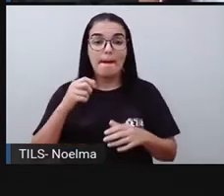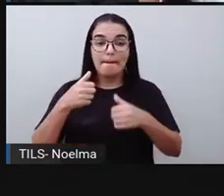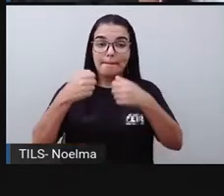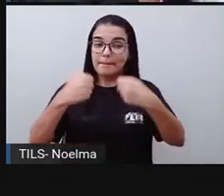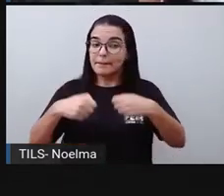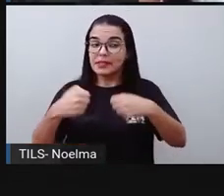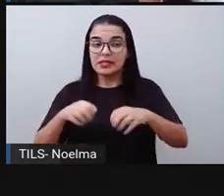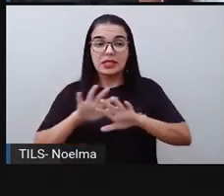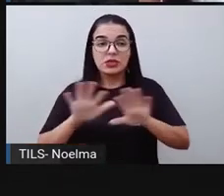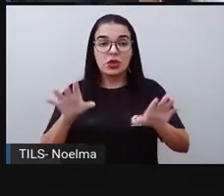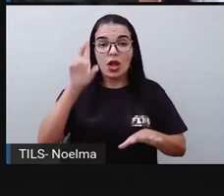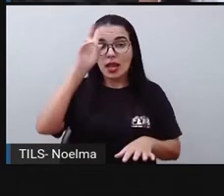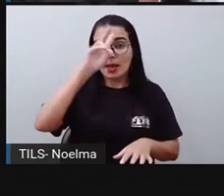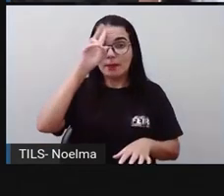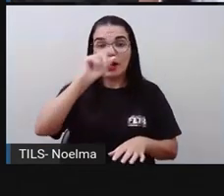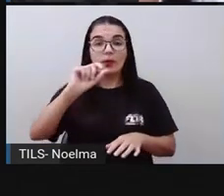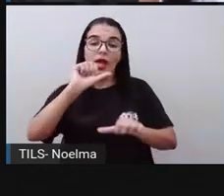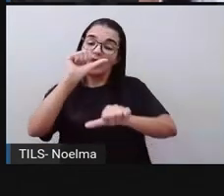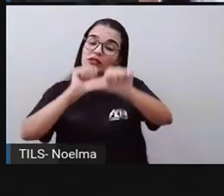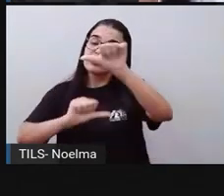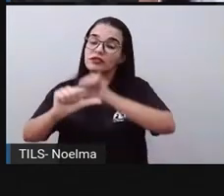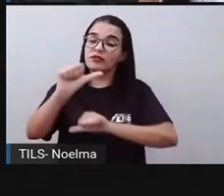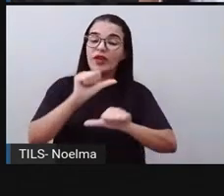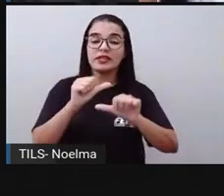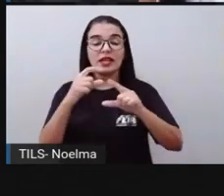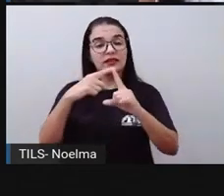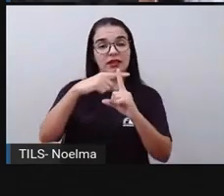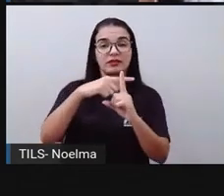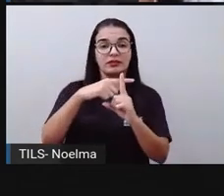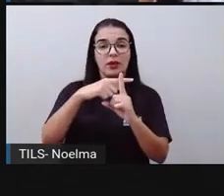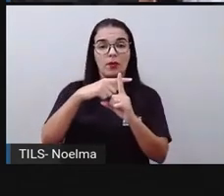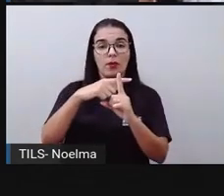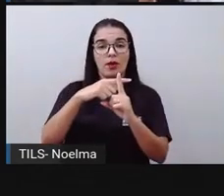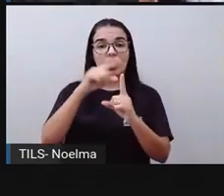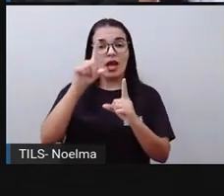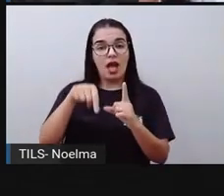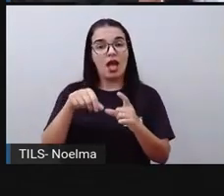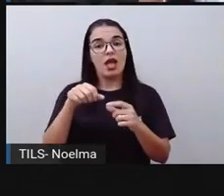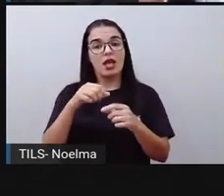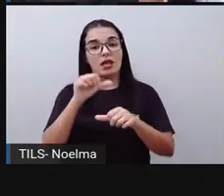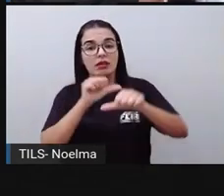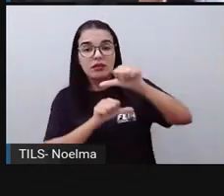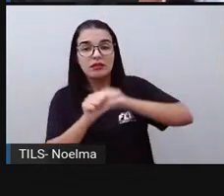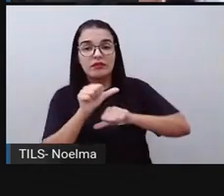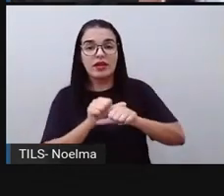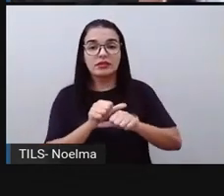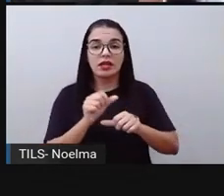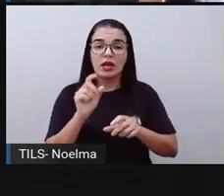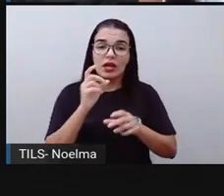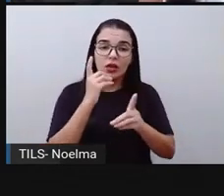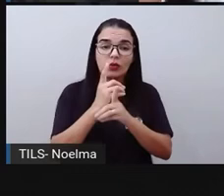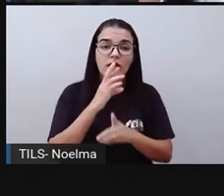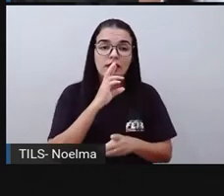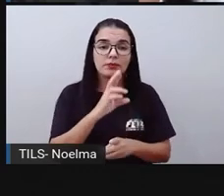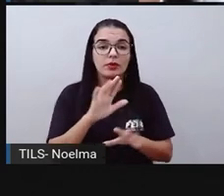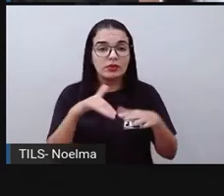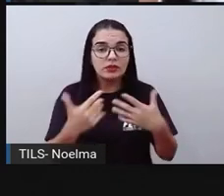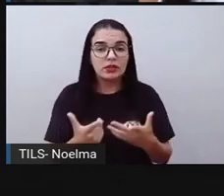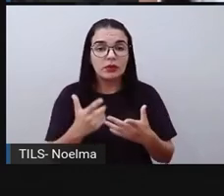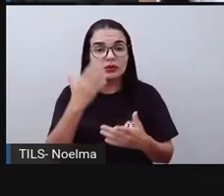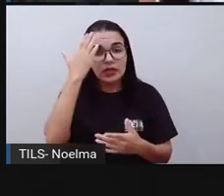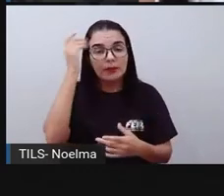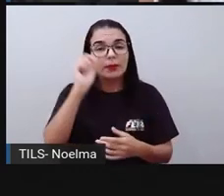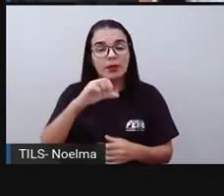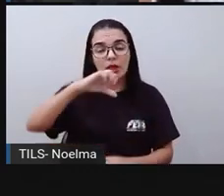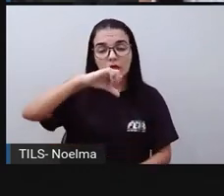lembrar que ela é a operação inversa da adição, e usar a operação inversa para encontrar a resposta. Assim, nós sabemos que